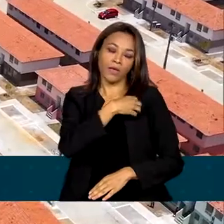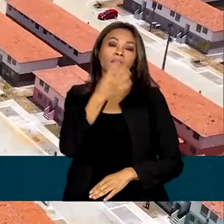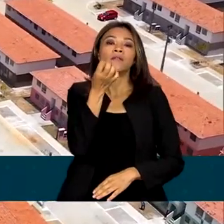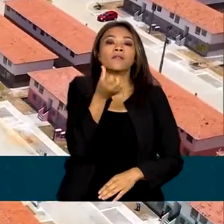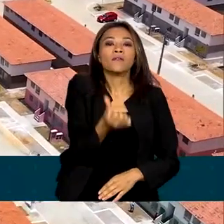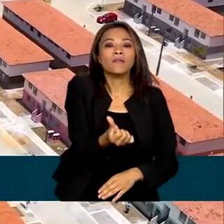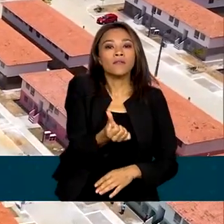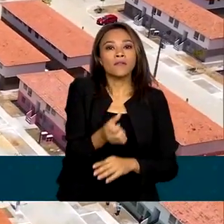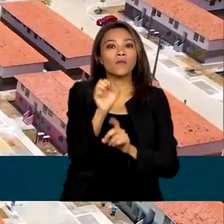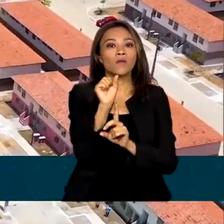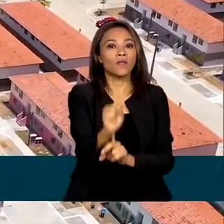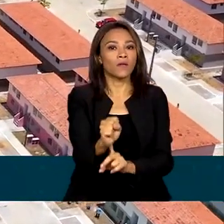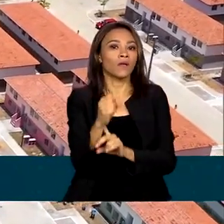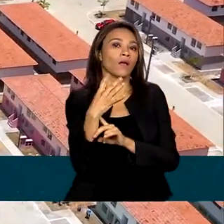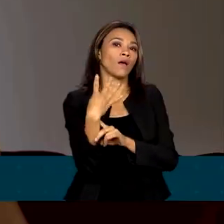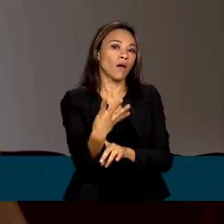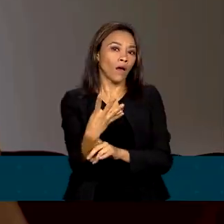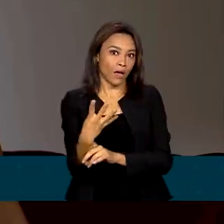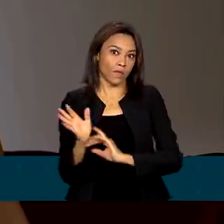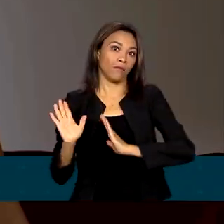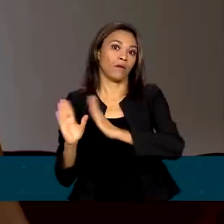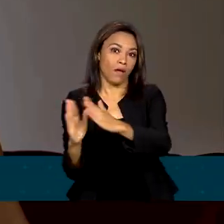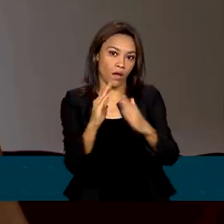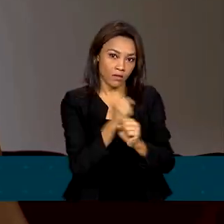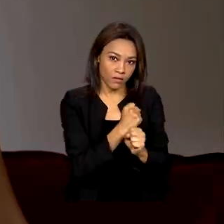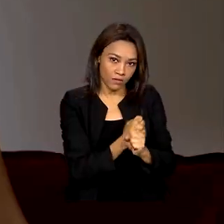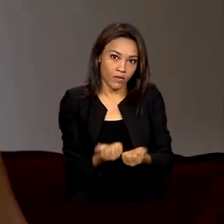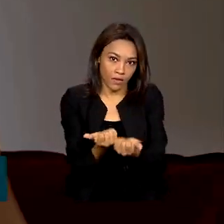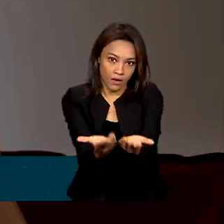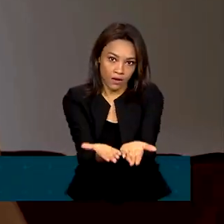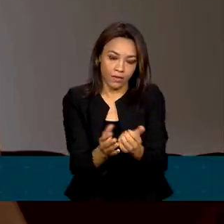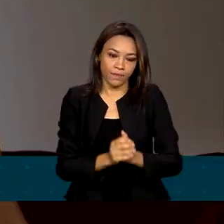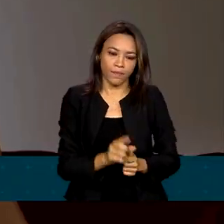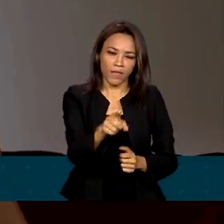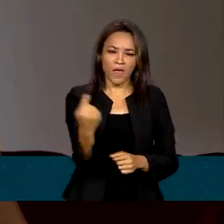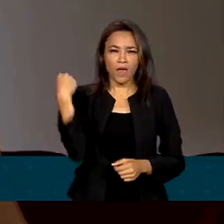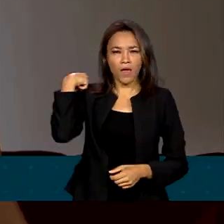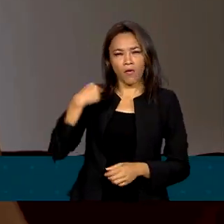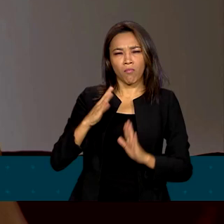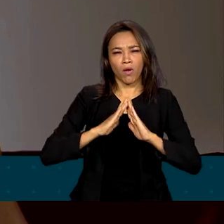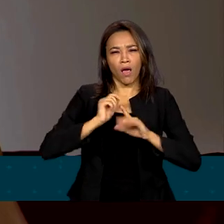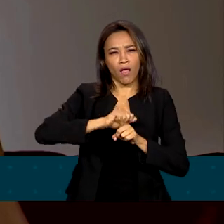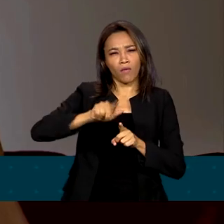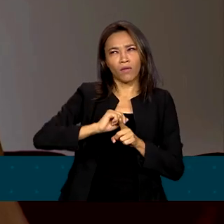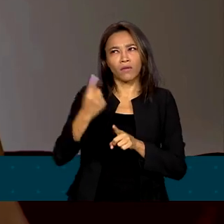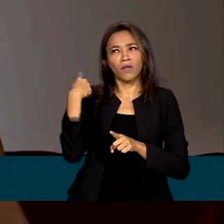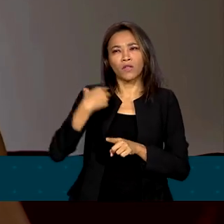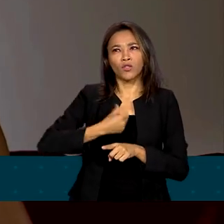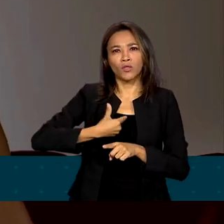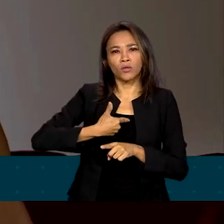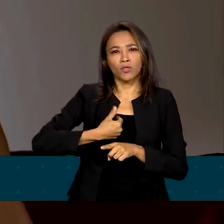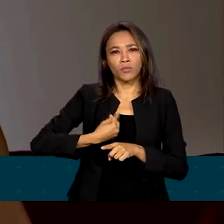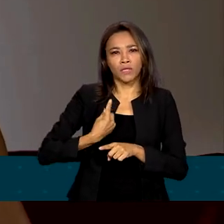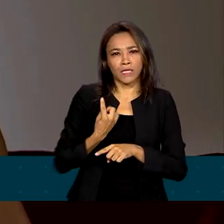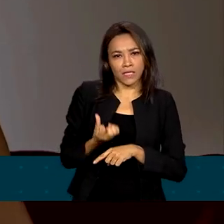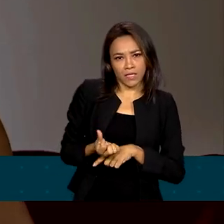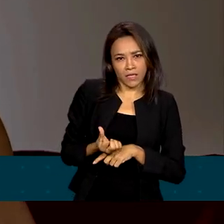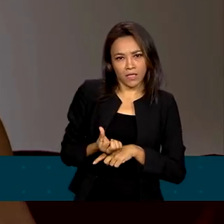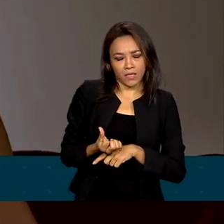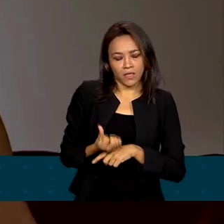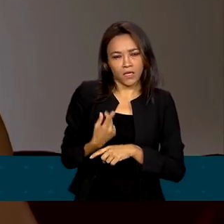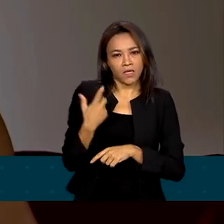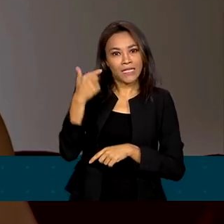em dois conjuntos habitacionais. Eu estava morando de aluguel desde 2016, fiz 7 anos de aluguel,